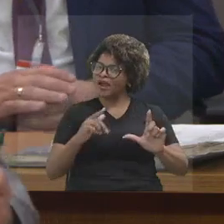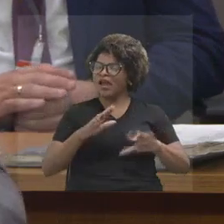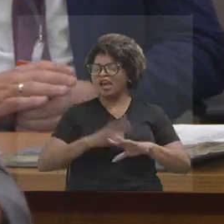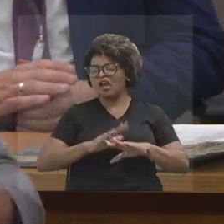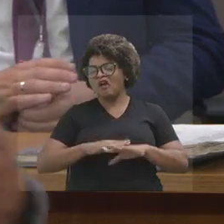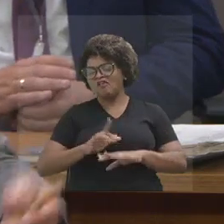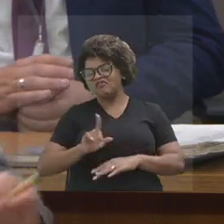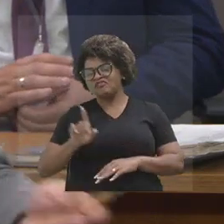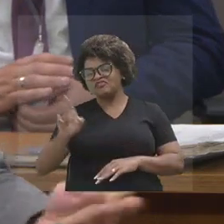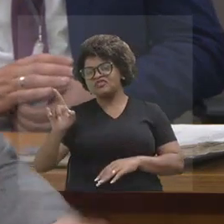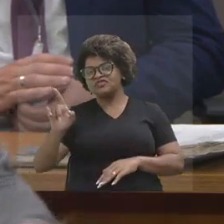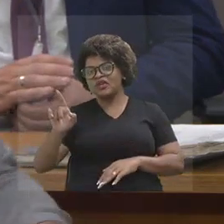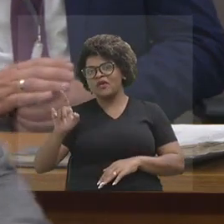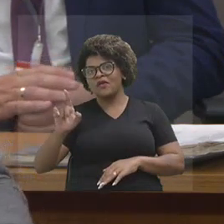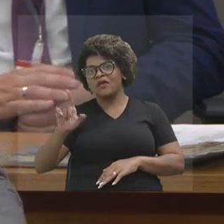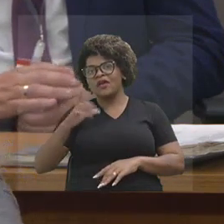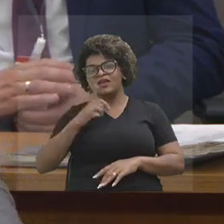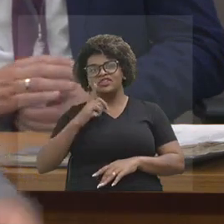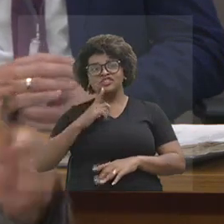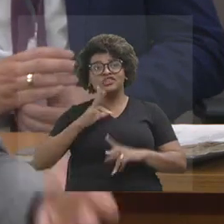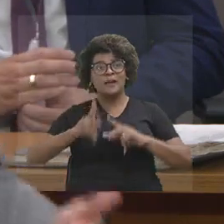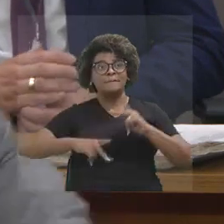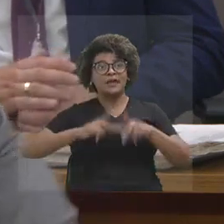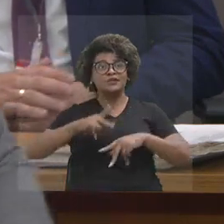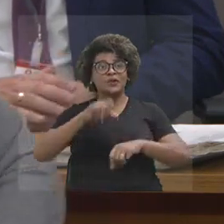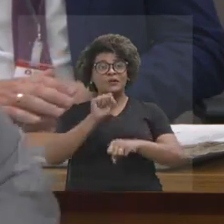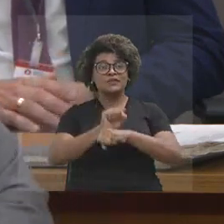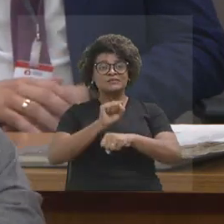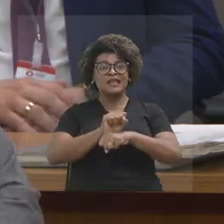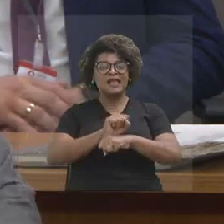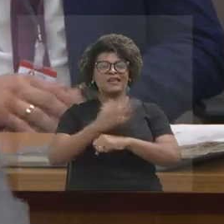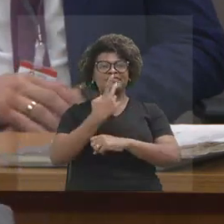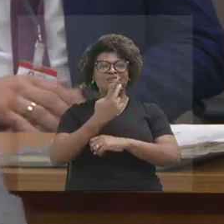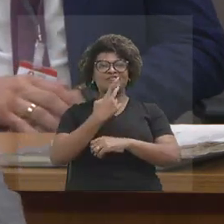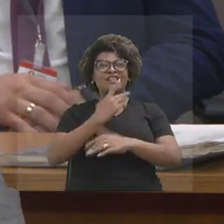as pessoas esperando a gente para falar sobre o futebol.